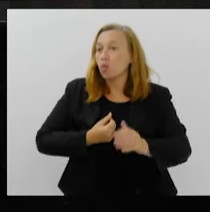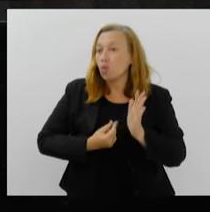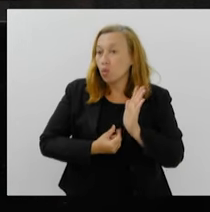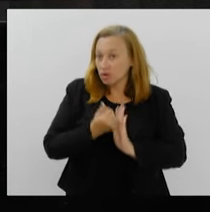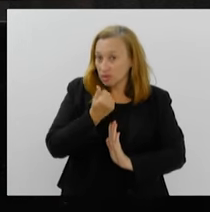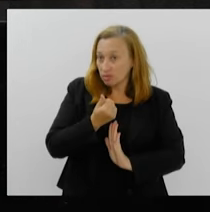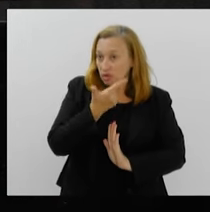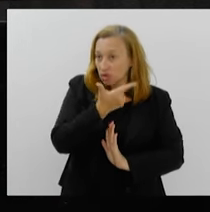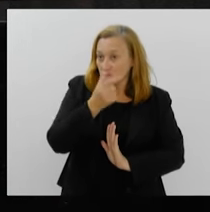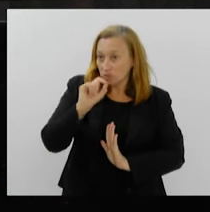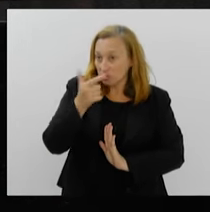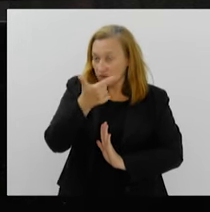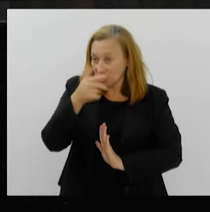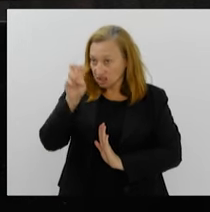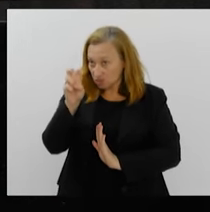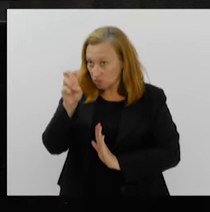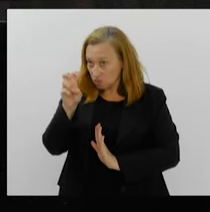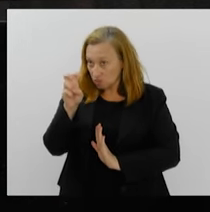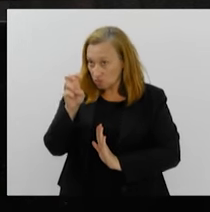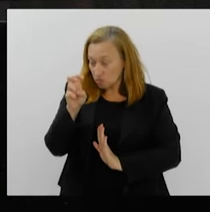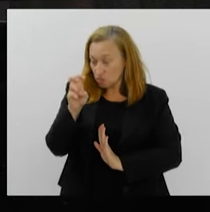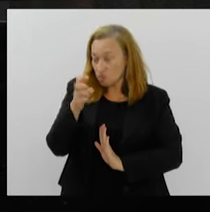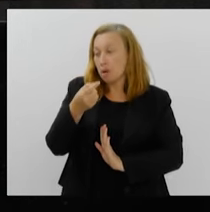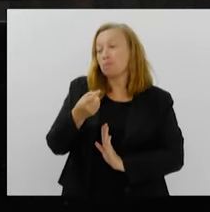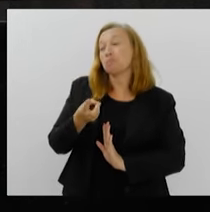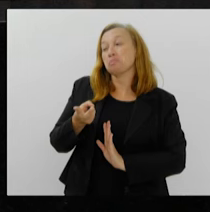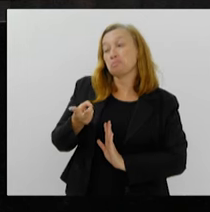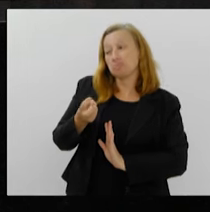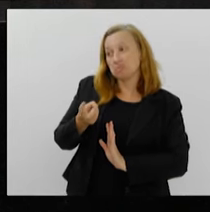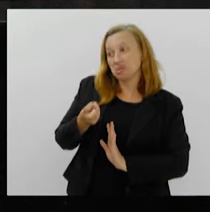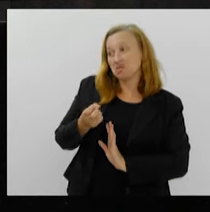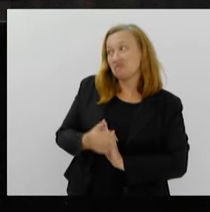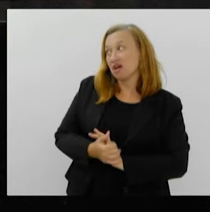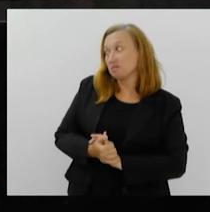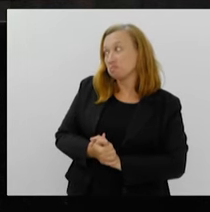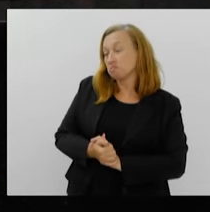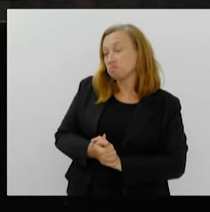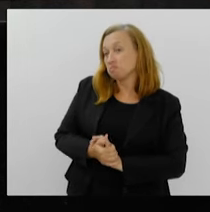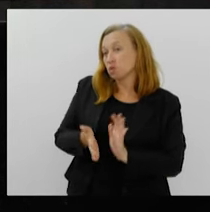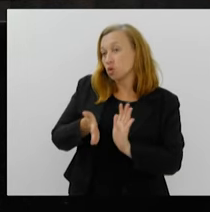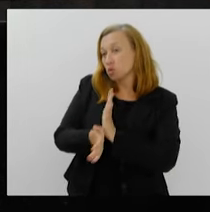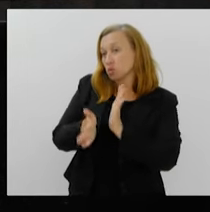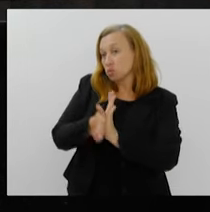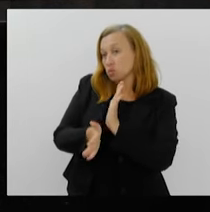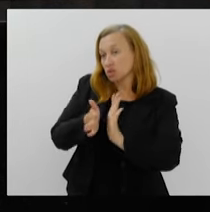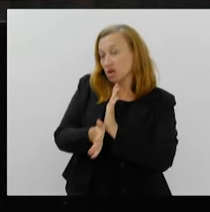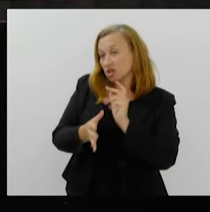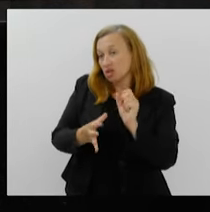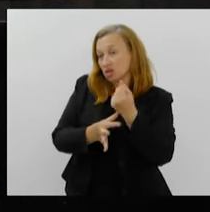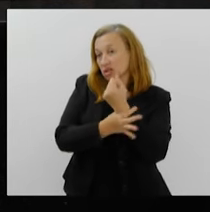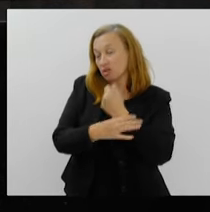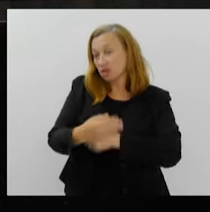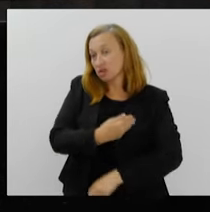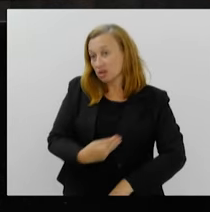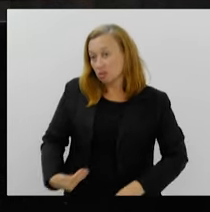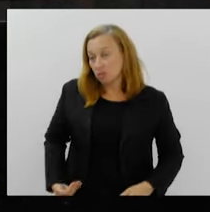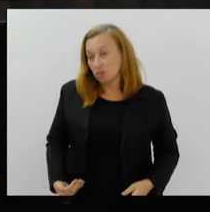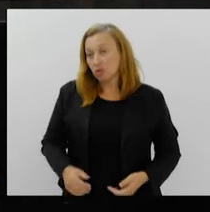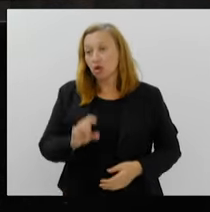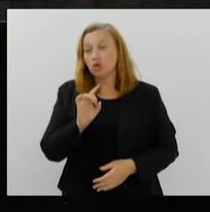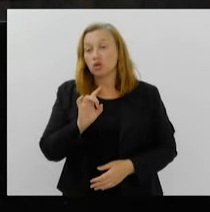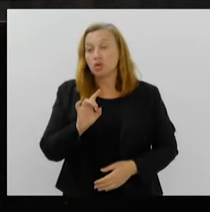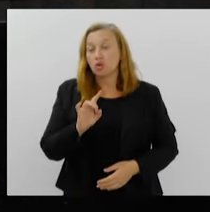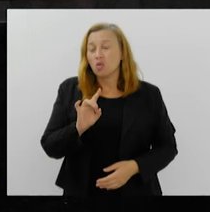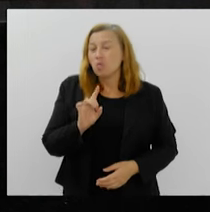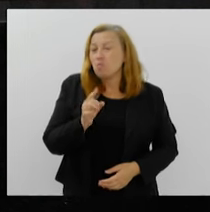2025, há de verificar que os gastos em segurança pública são